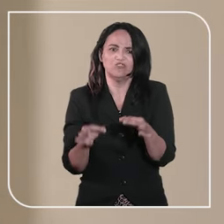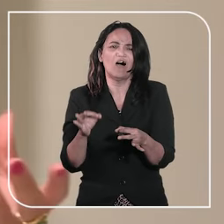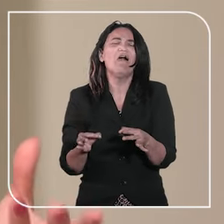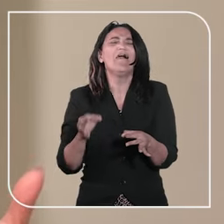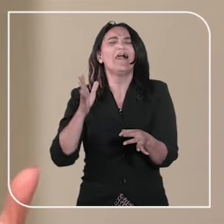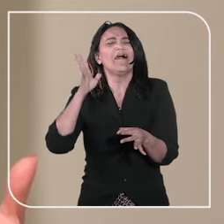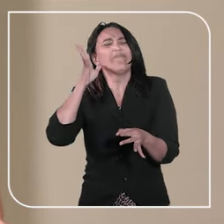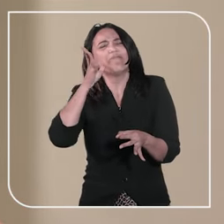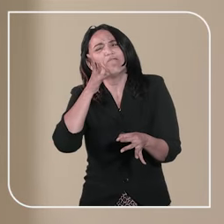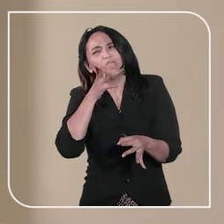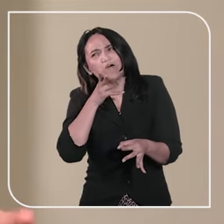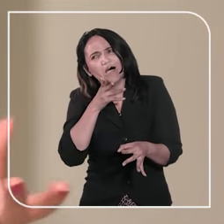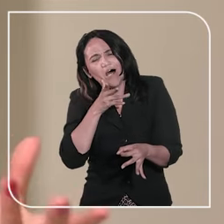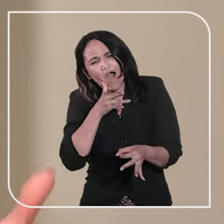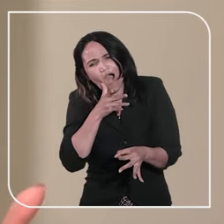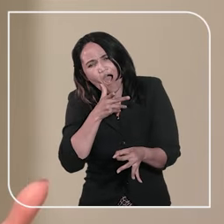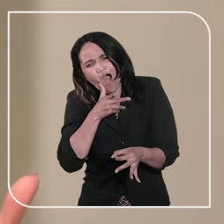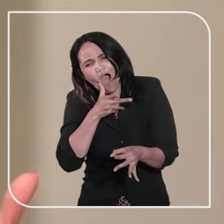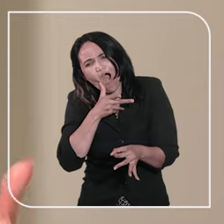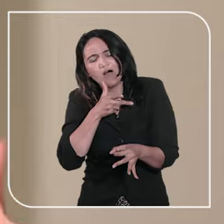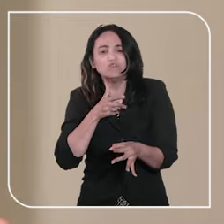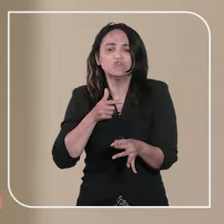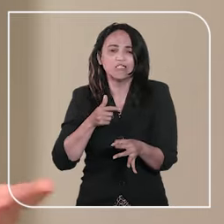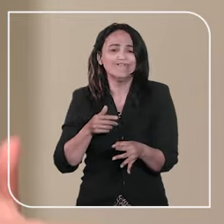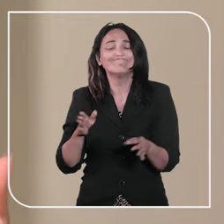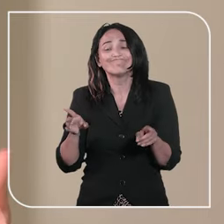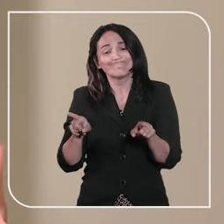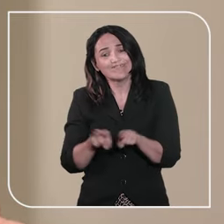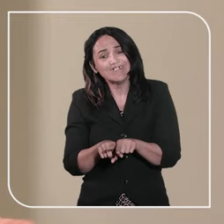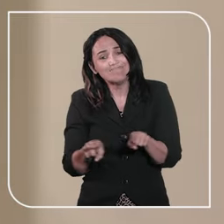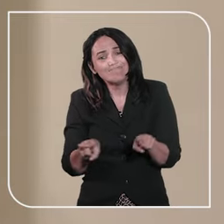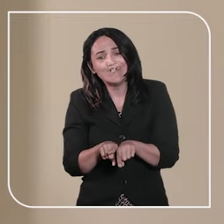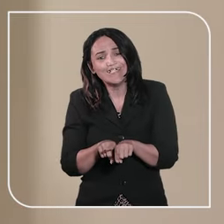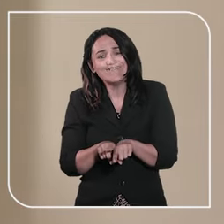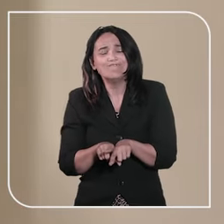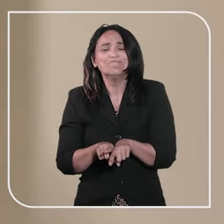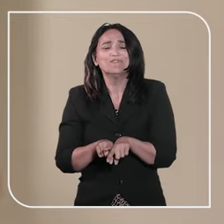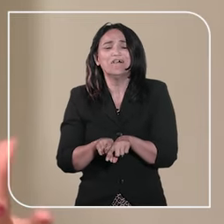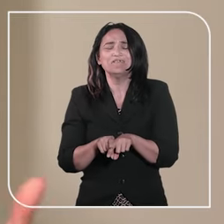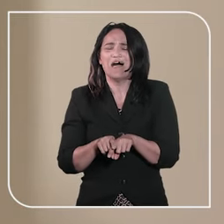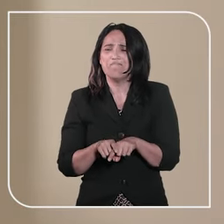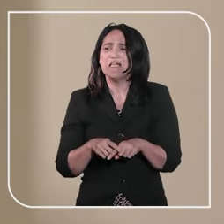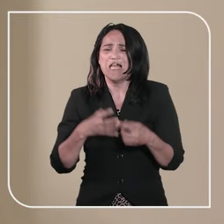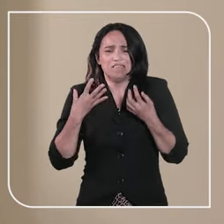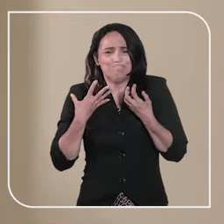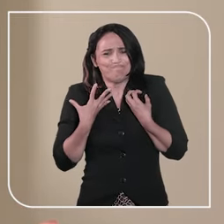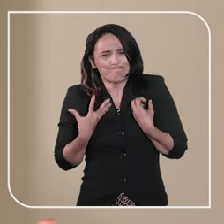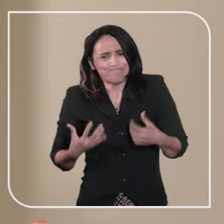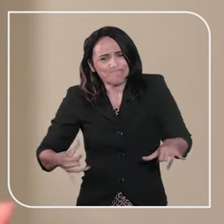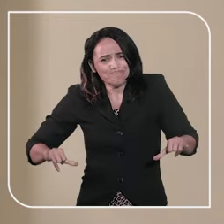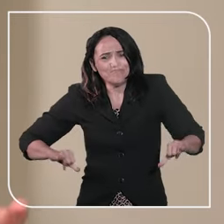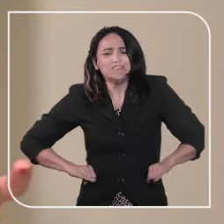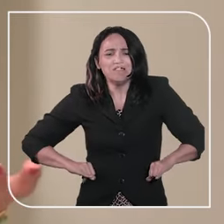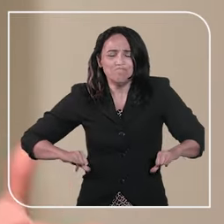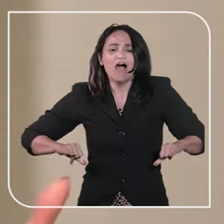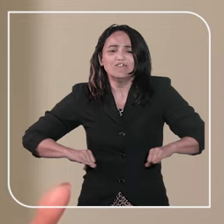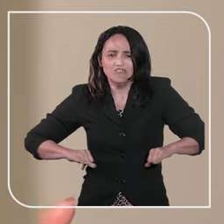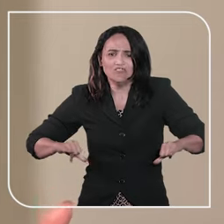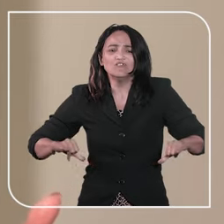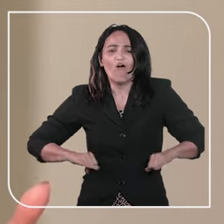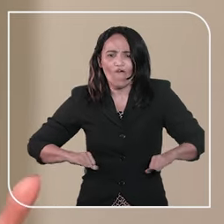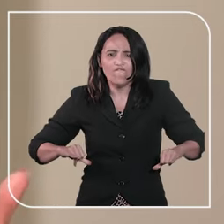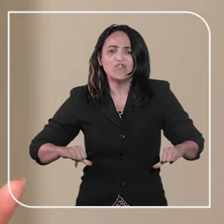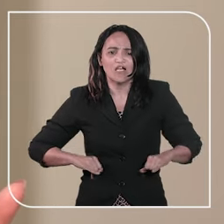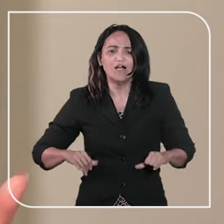mais moroso, mais oneroso, e, em geral, traz um enorme desgaste para todas